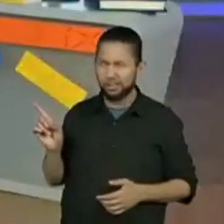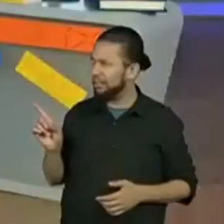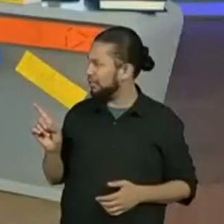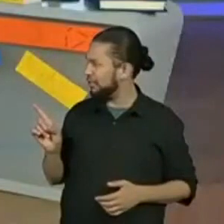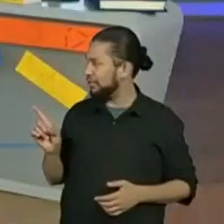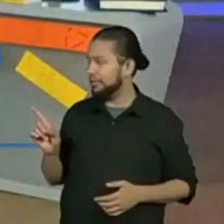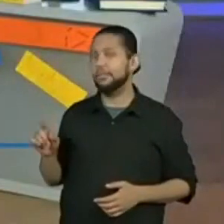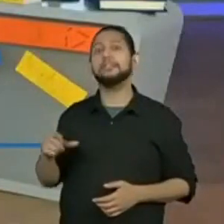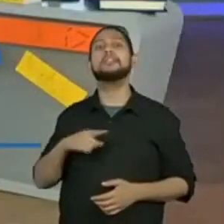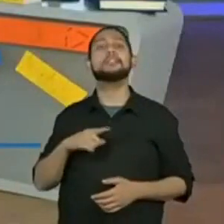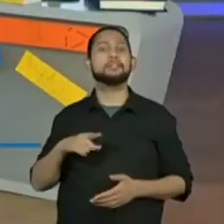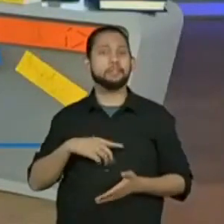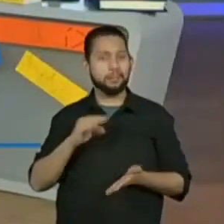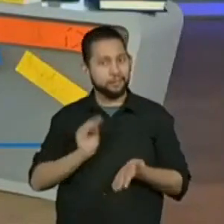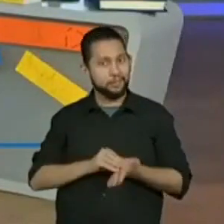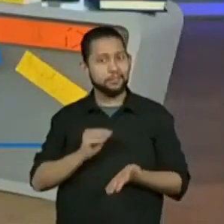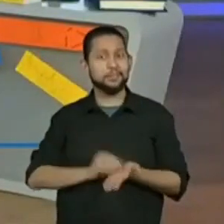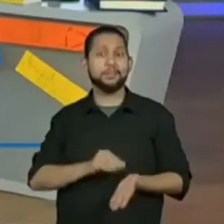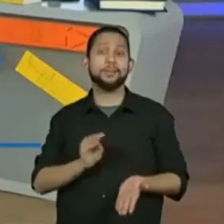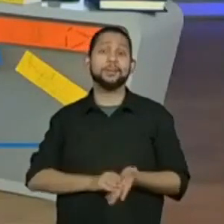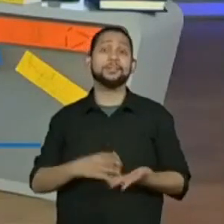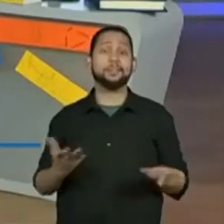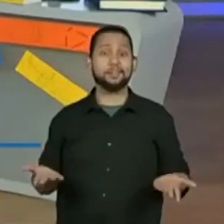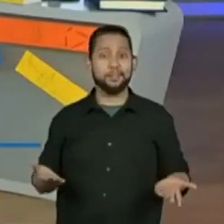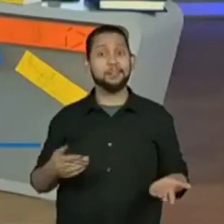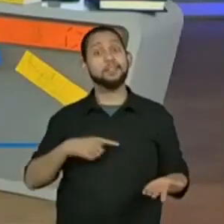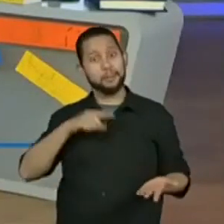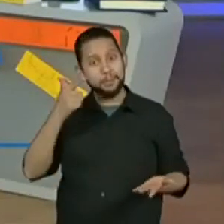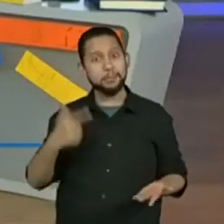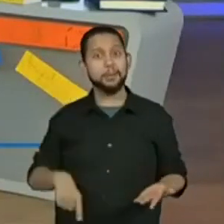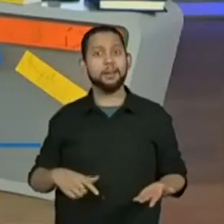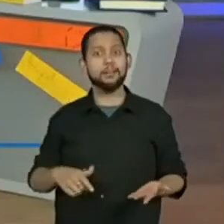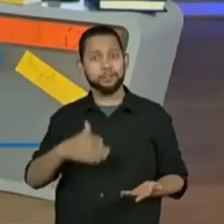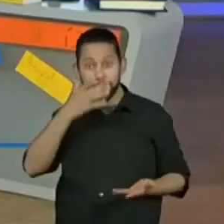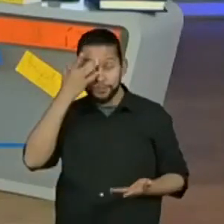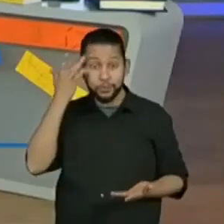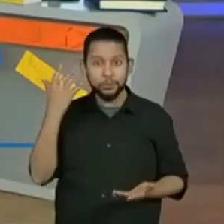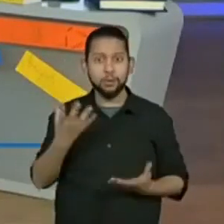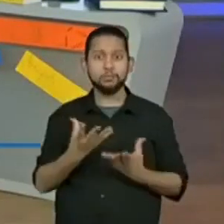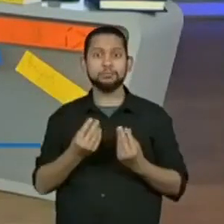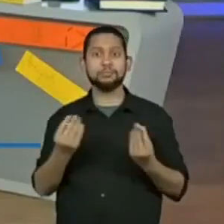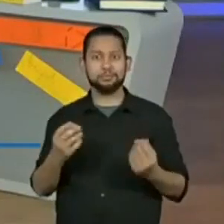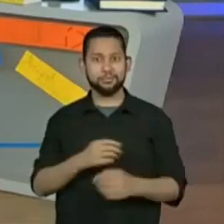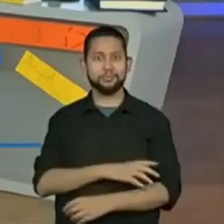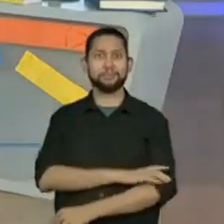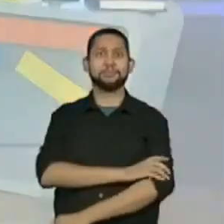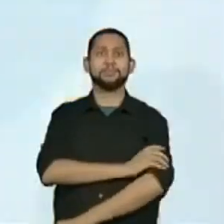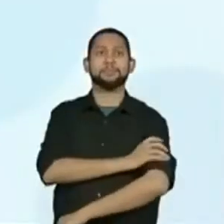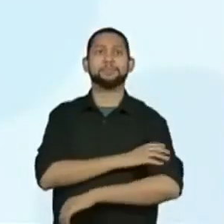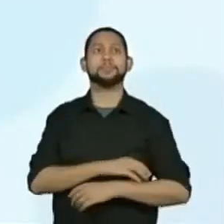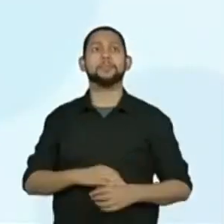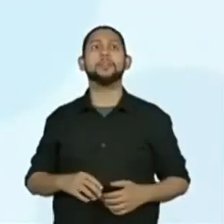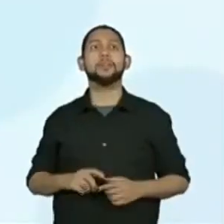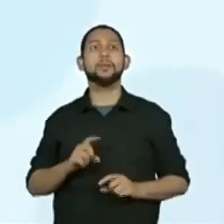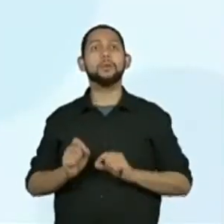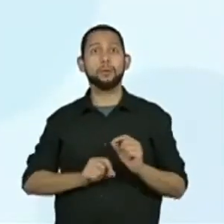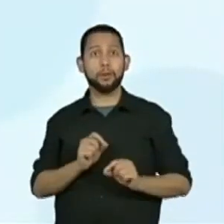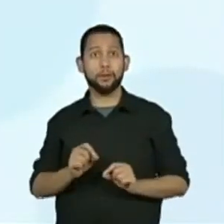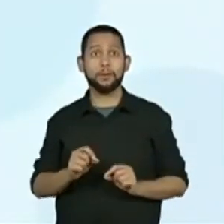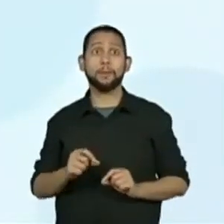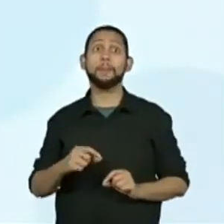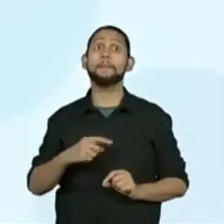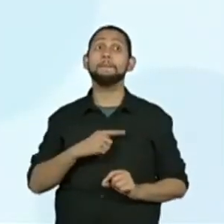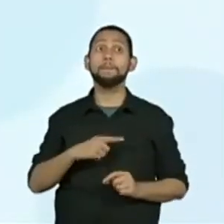Estão faltando, Luó, estão faltando, gente. Calma lá, ainda tem mais gente. Olha quanto, bem cheio, né? Cinco. Serão